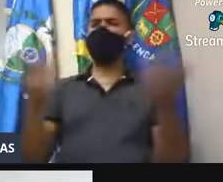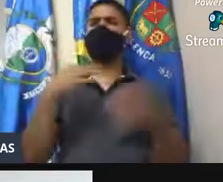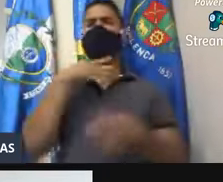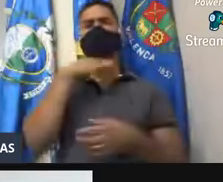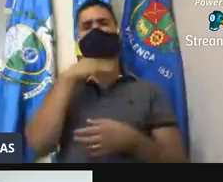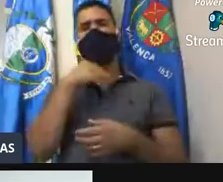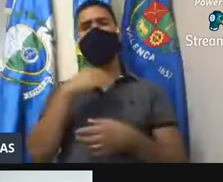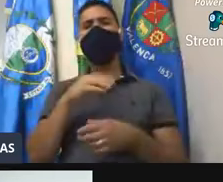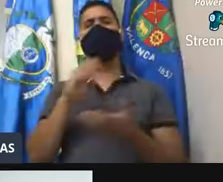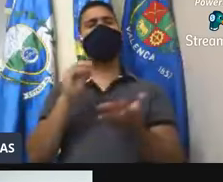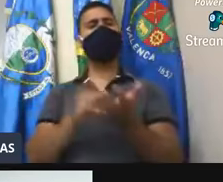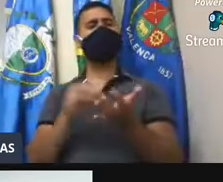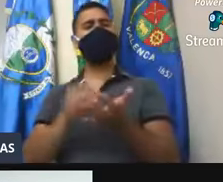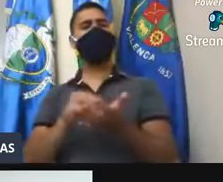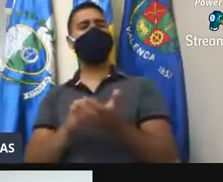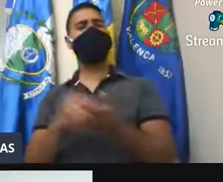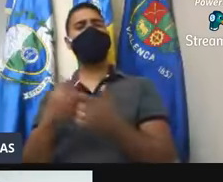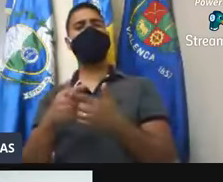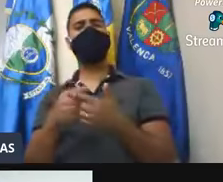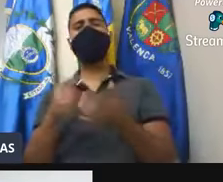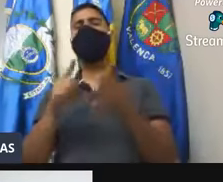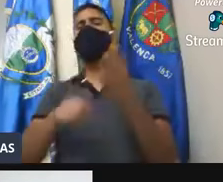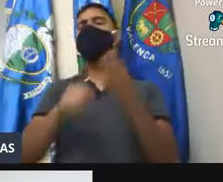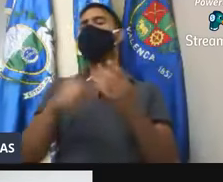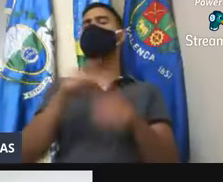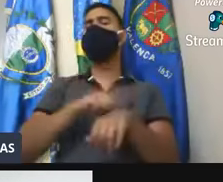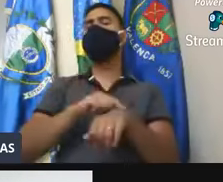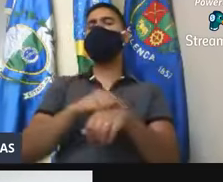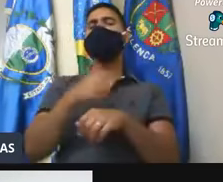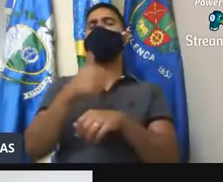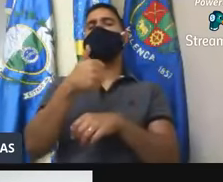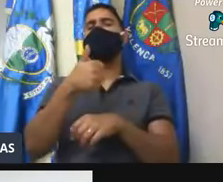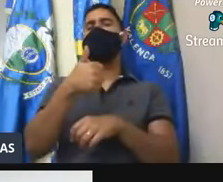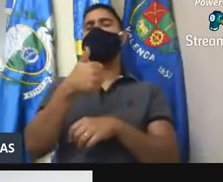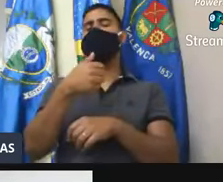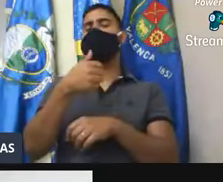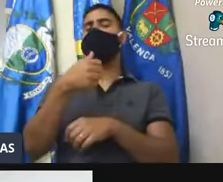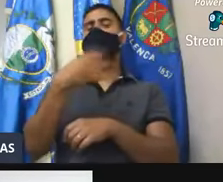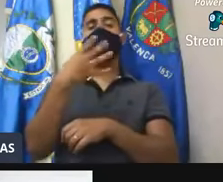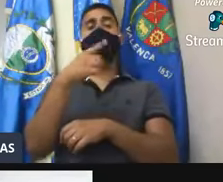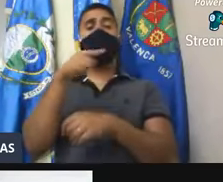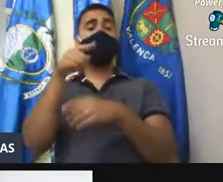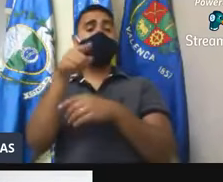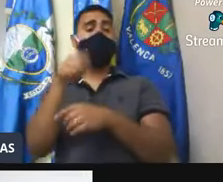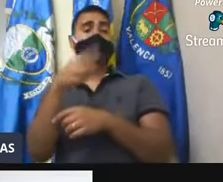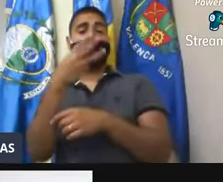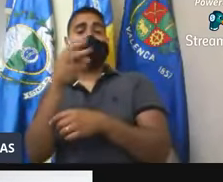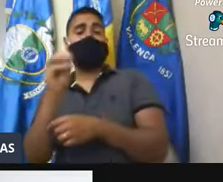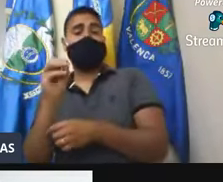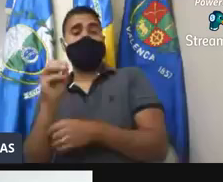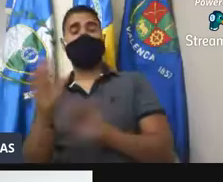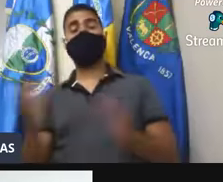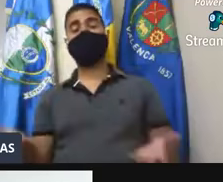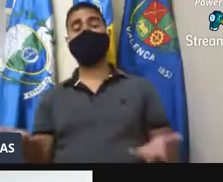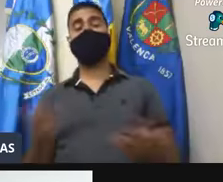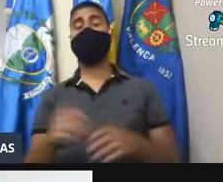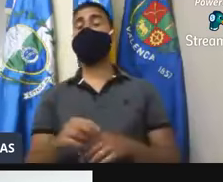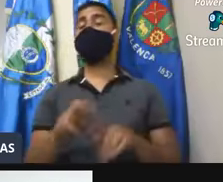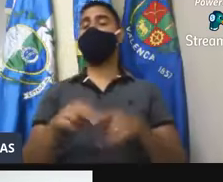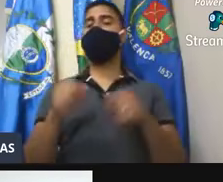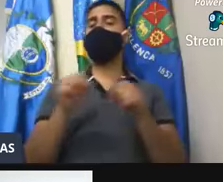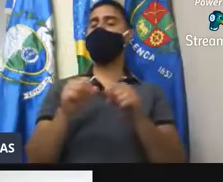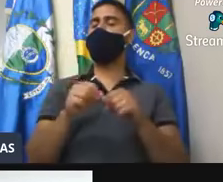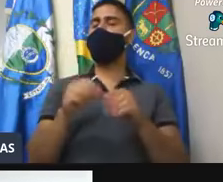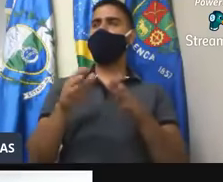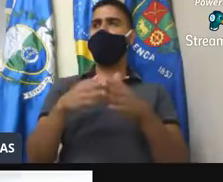horário, que o último horário é quatro e meia, que não atende a, então, é, acabou tendo esse problema, então, gente queria apelar aí para boa